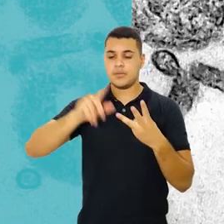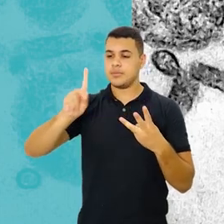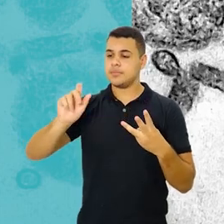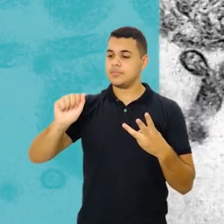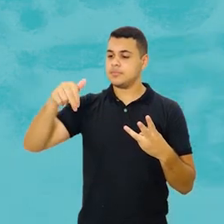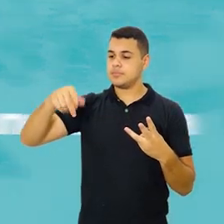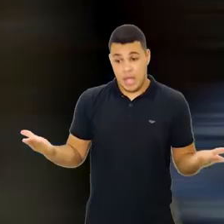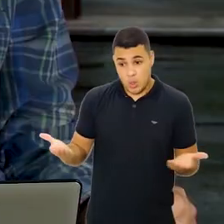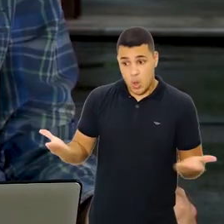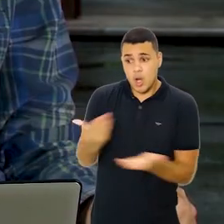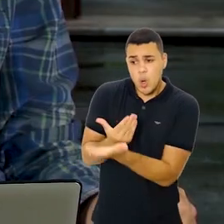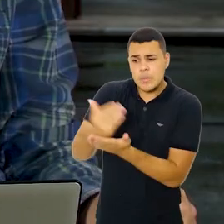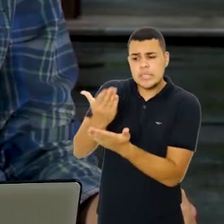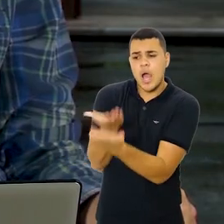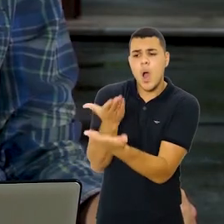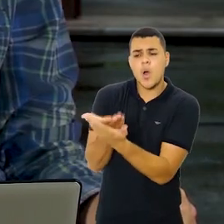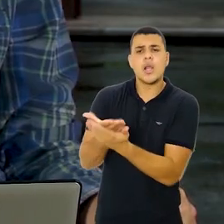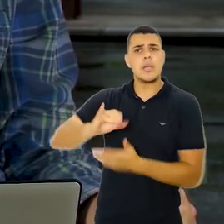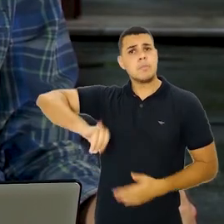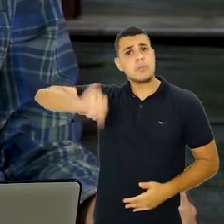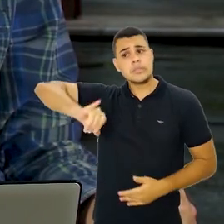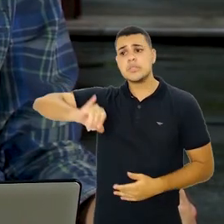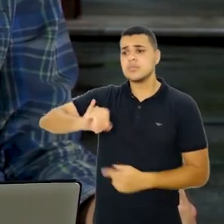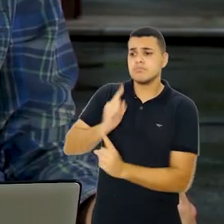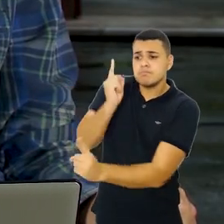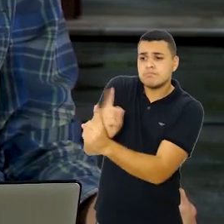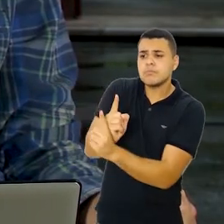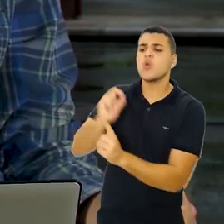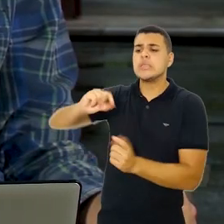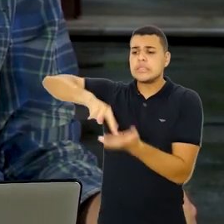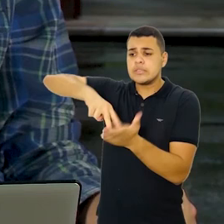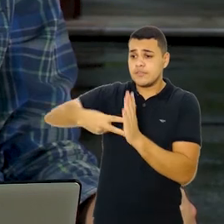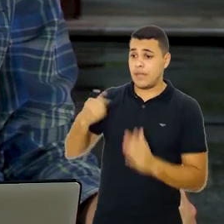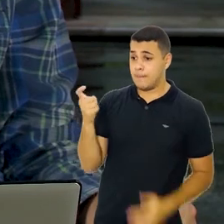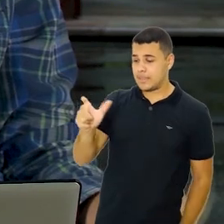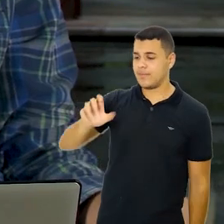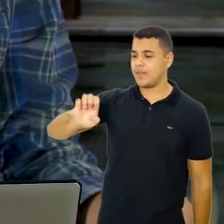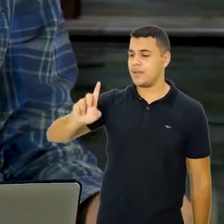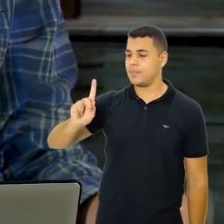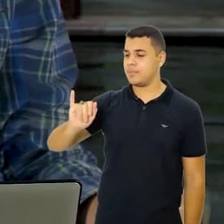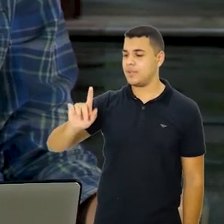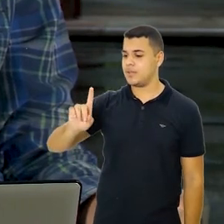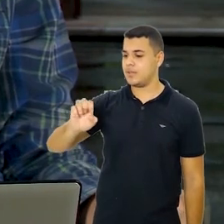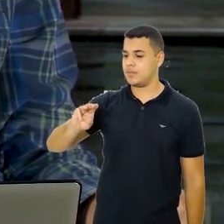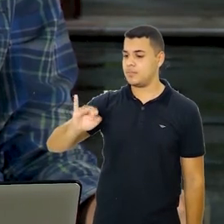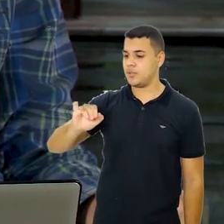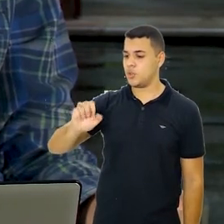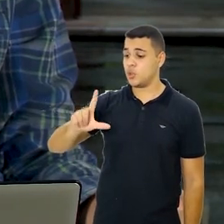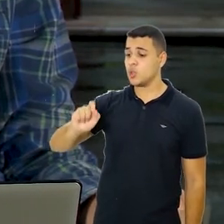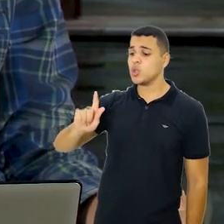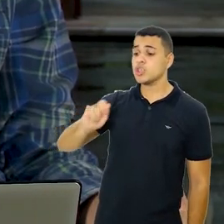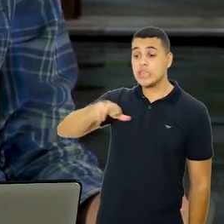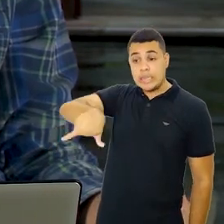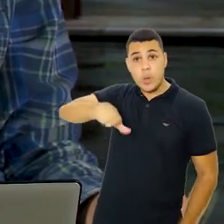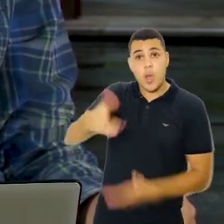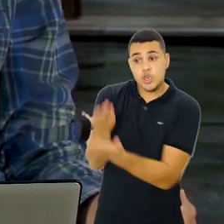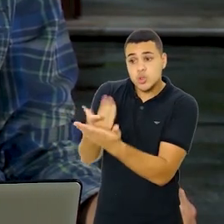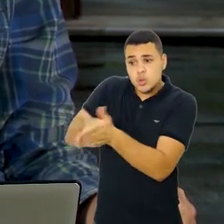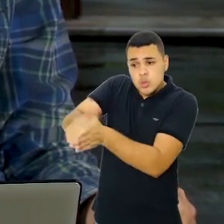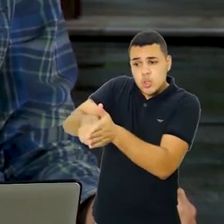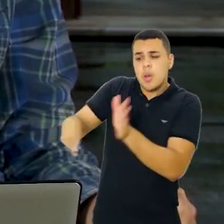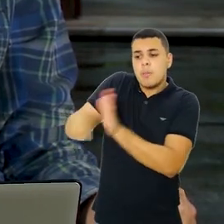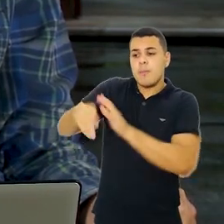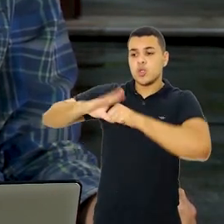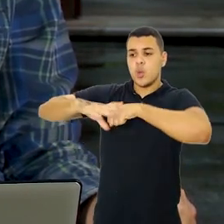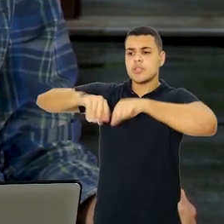e Pandemia Inicialmente, é importante definir qual é o significado da palavra epidemiologia, que não